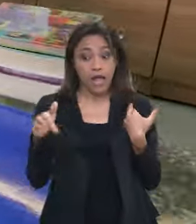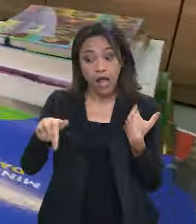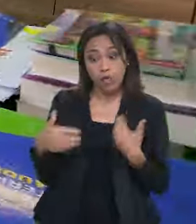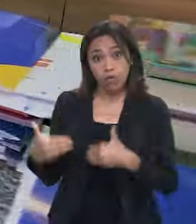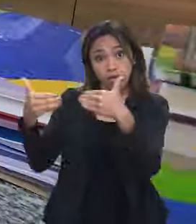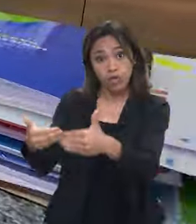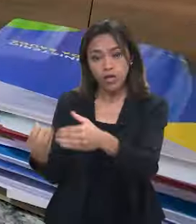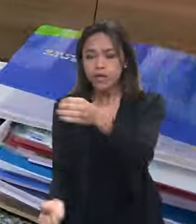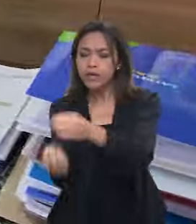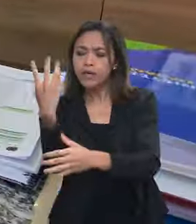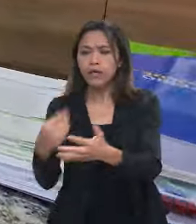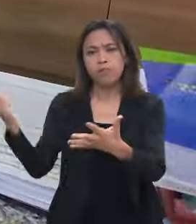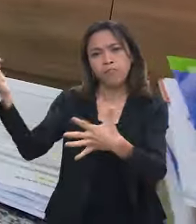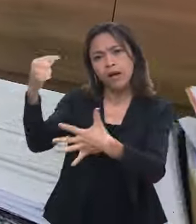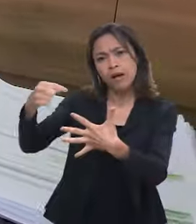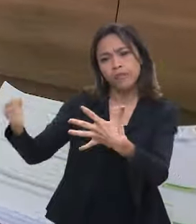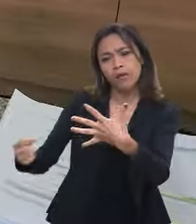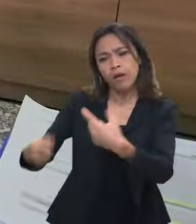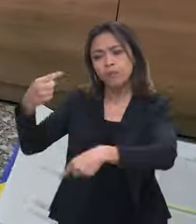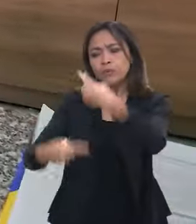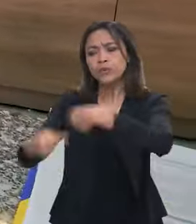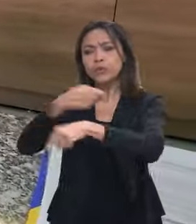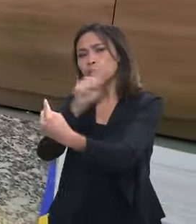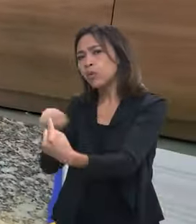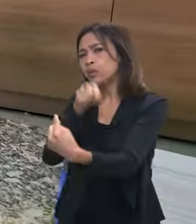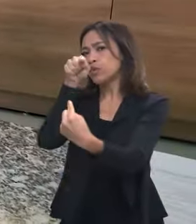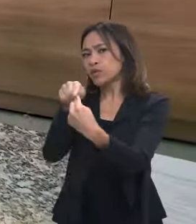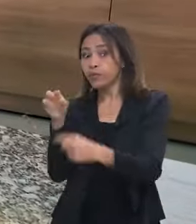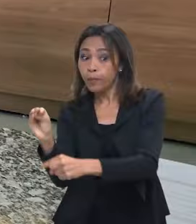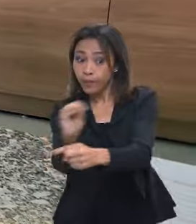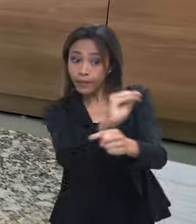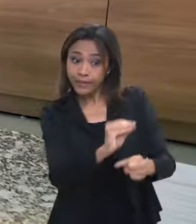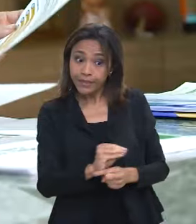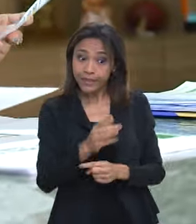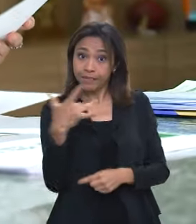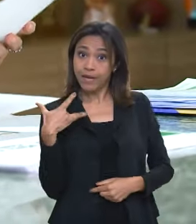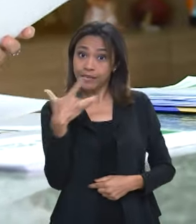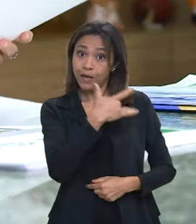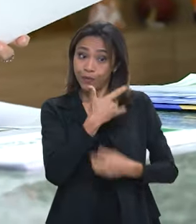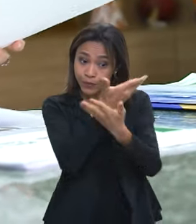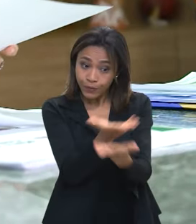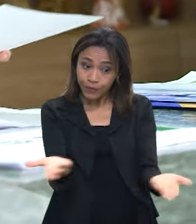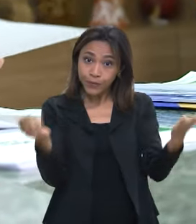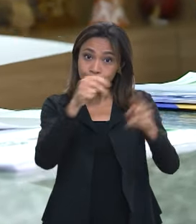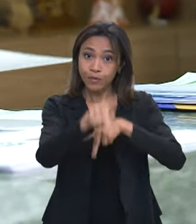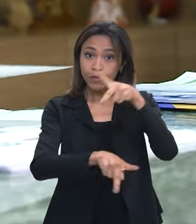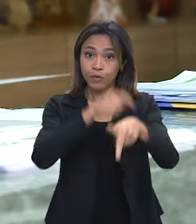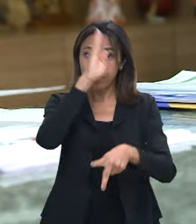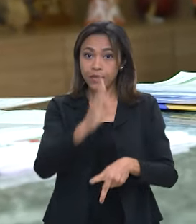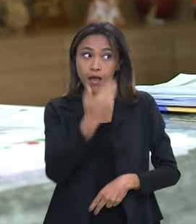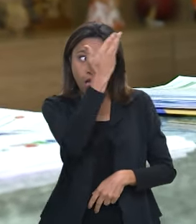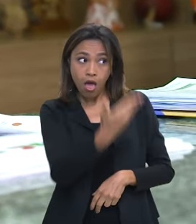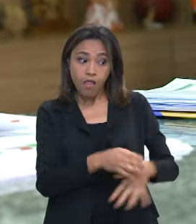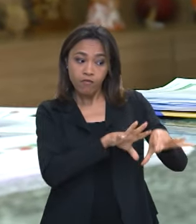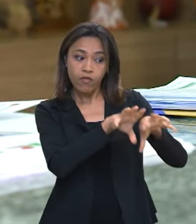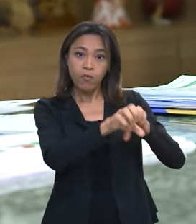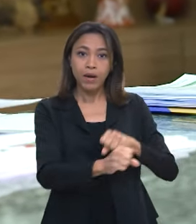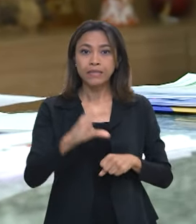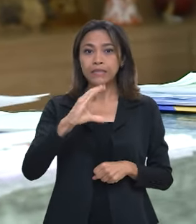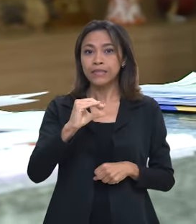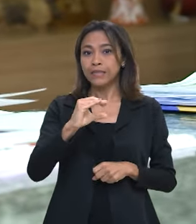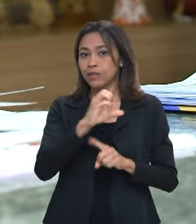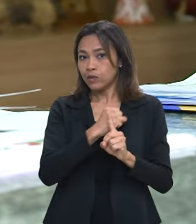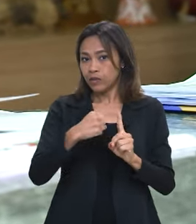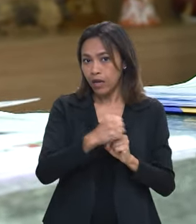a pasta vem implementando políticas e programas vitais para proteger a saúde e o bem-estar dos brasileiros. Formada em